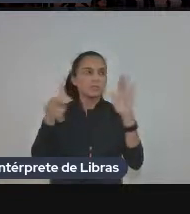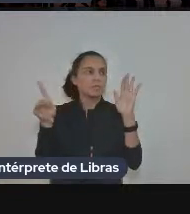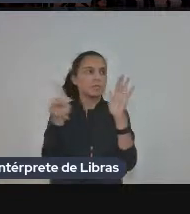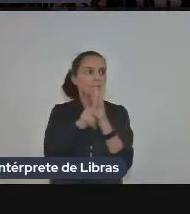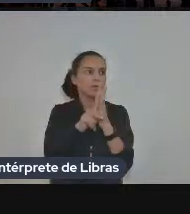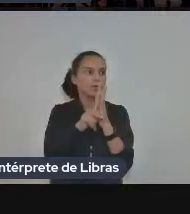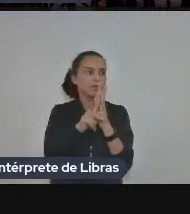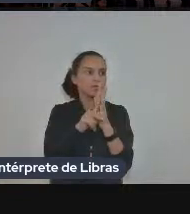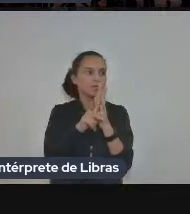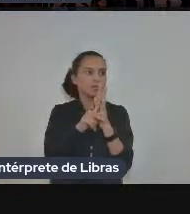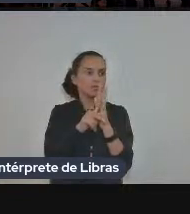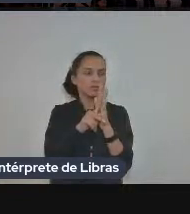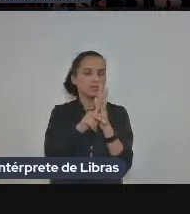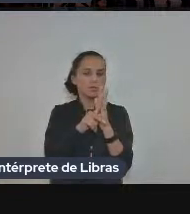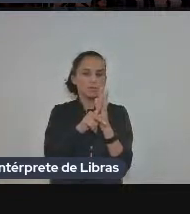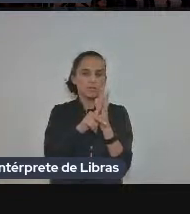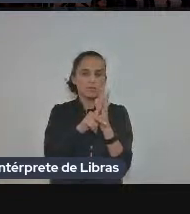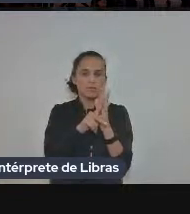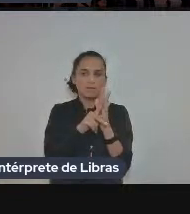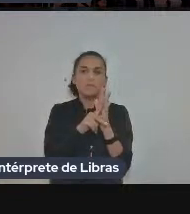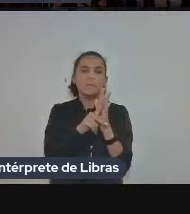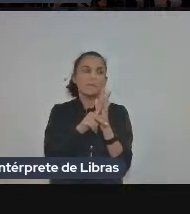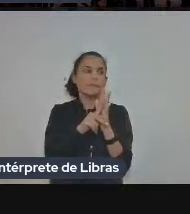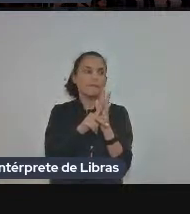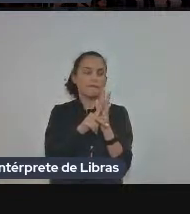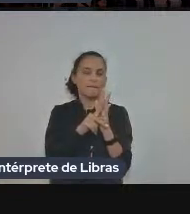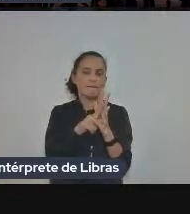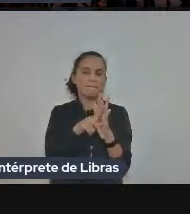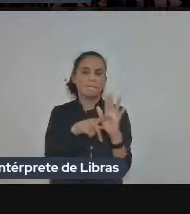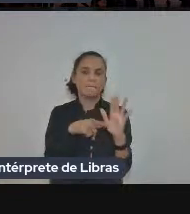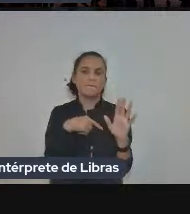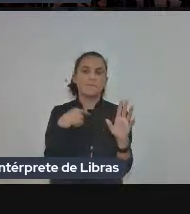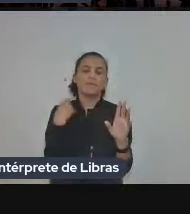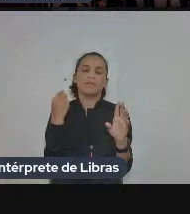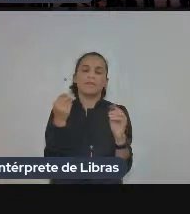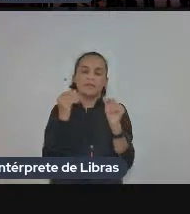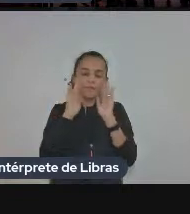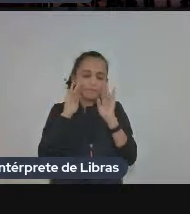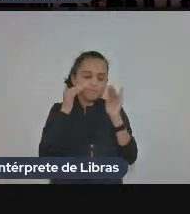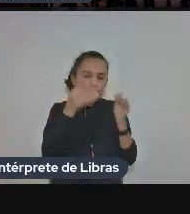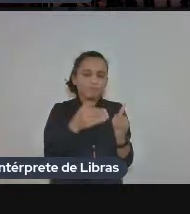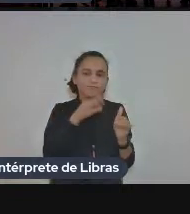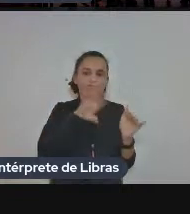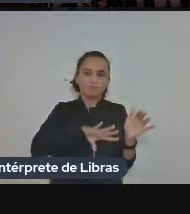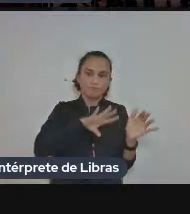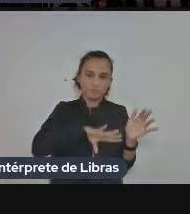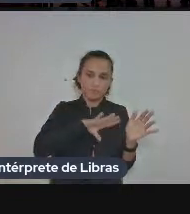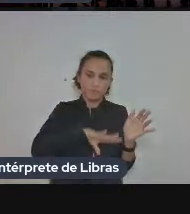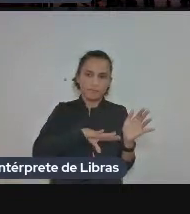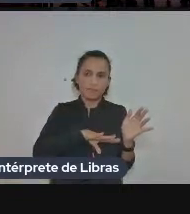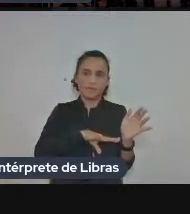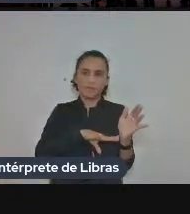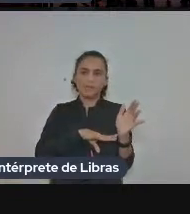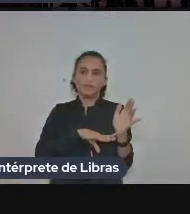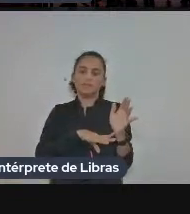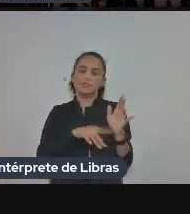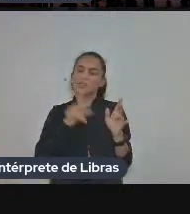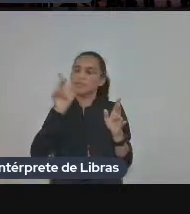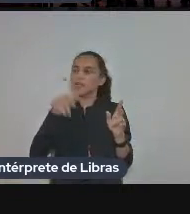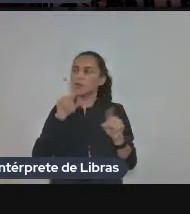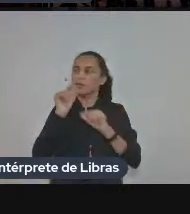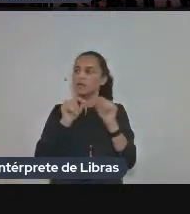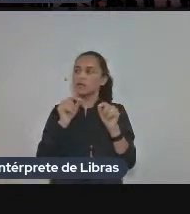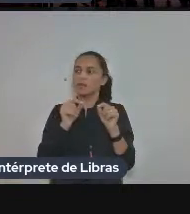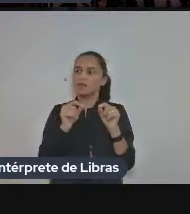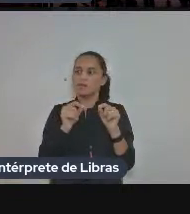que relega ao português como possibilidade do intraduzível do